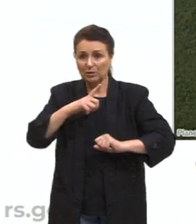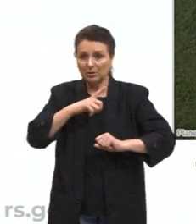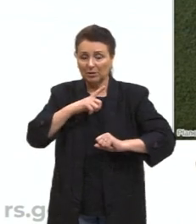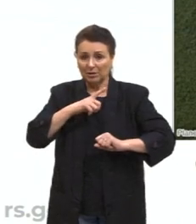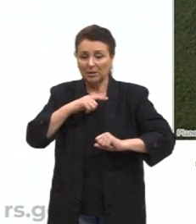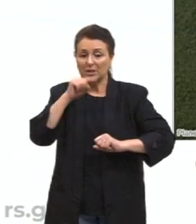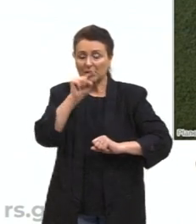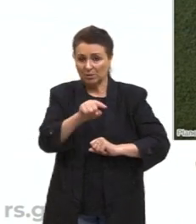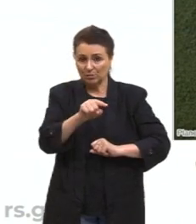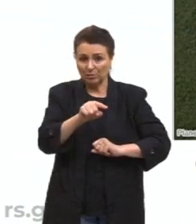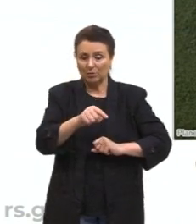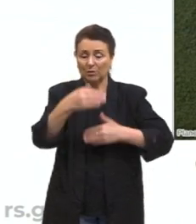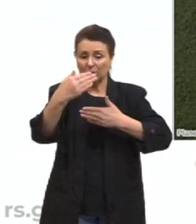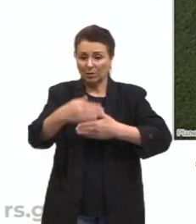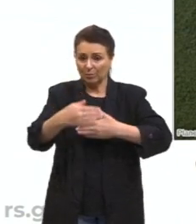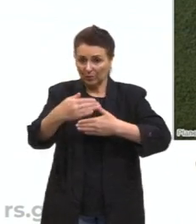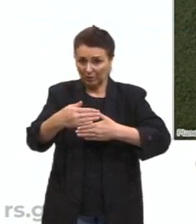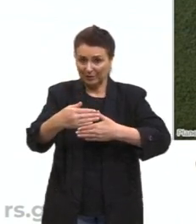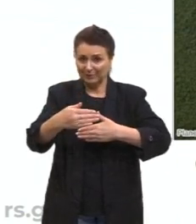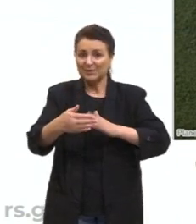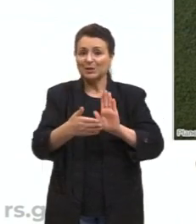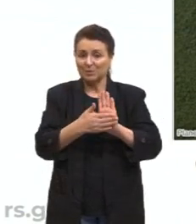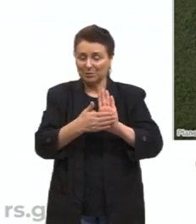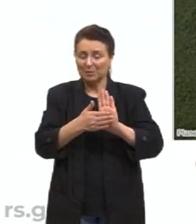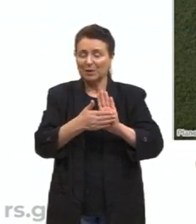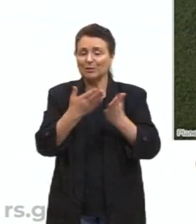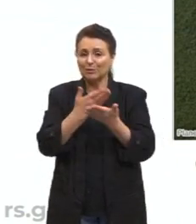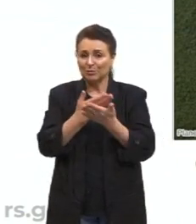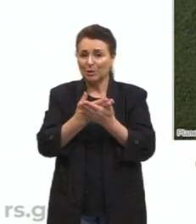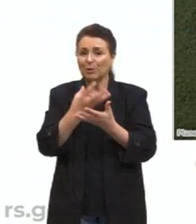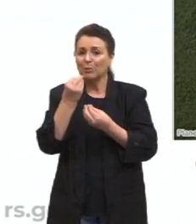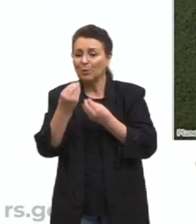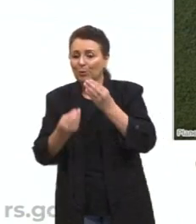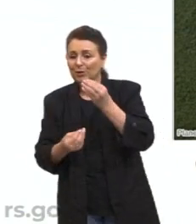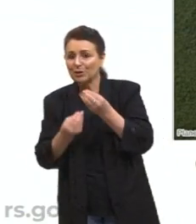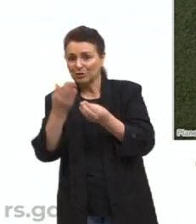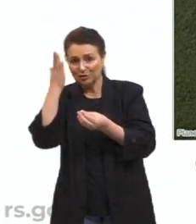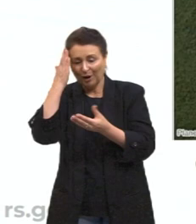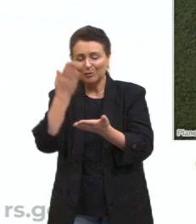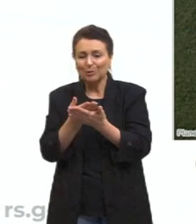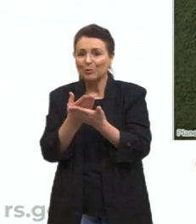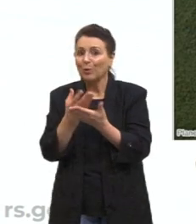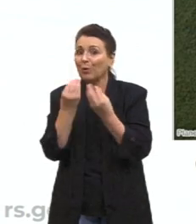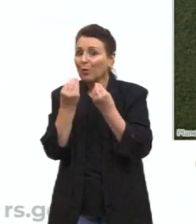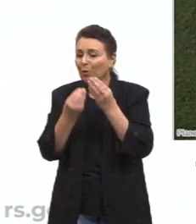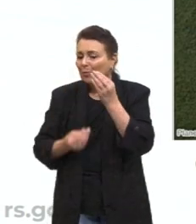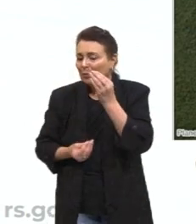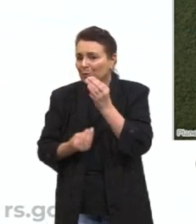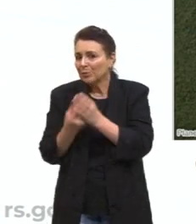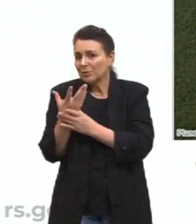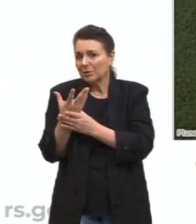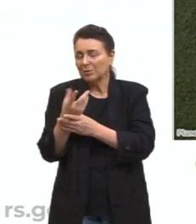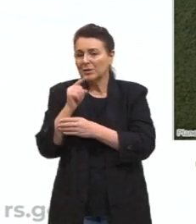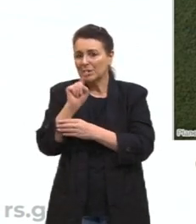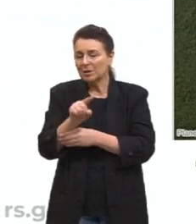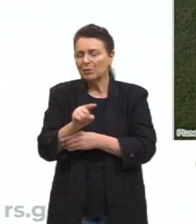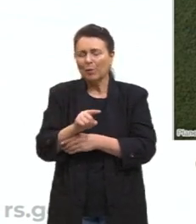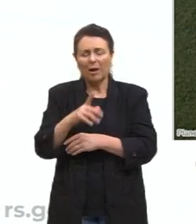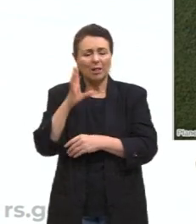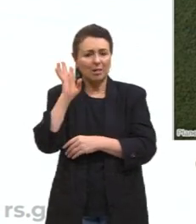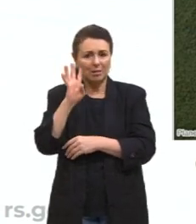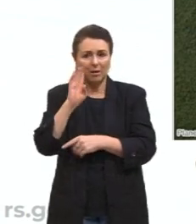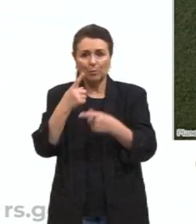na nossa prova, a gente já está bem preparado, nós vimos como é que é produzido, aquela coisa toda, E isso é fantástico porque a gente